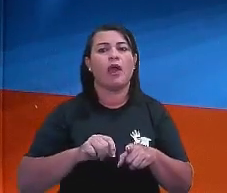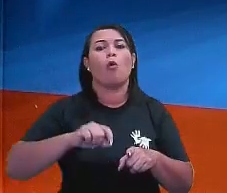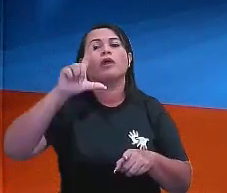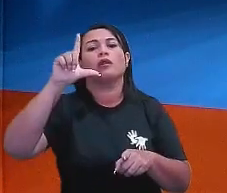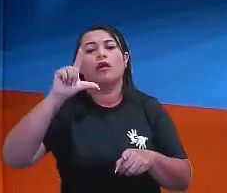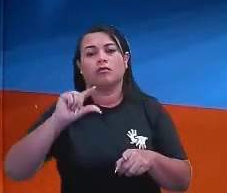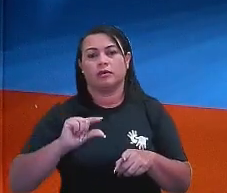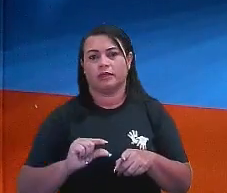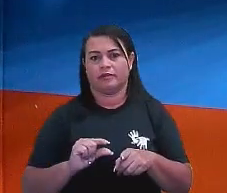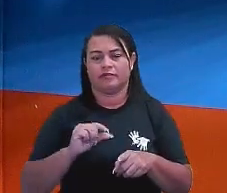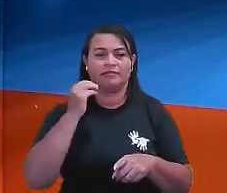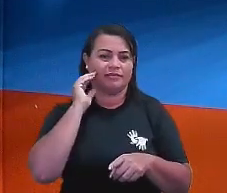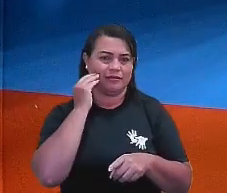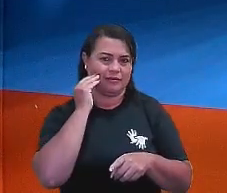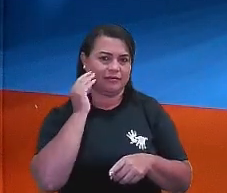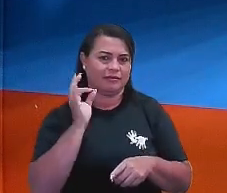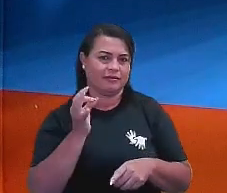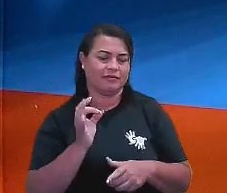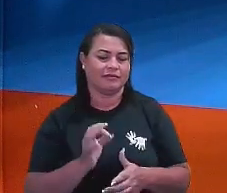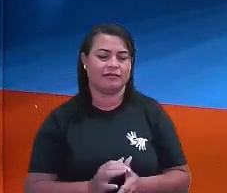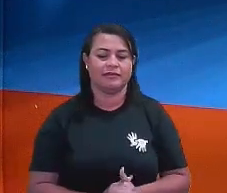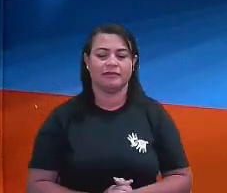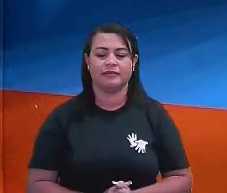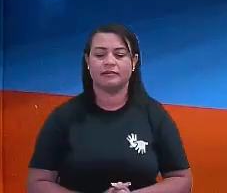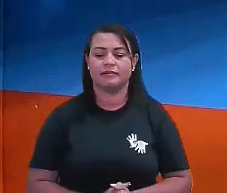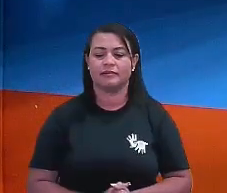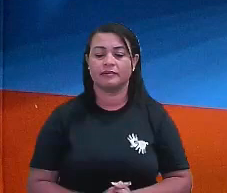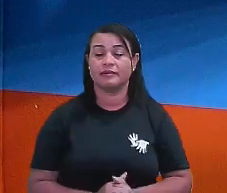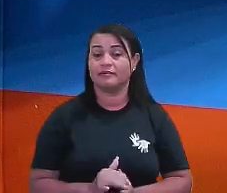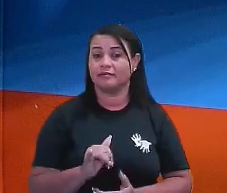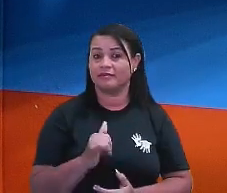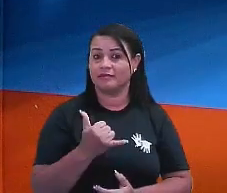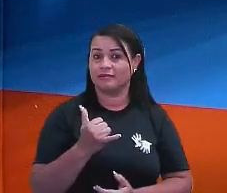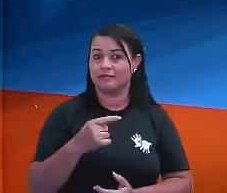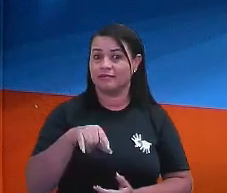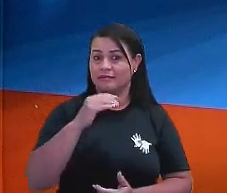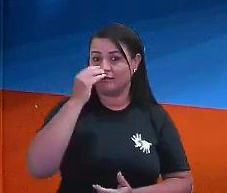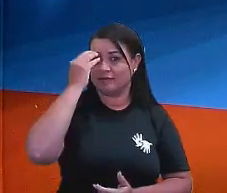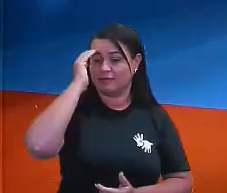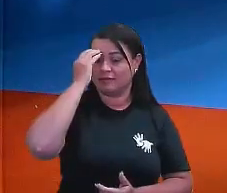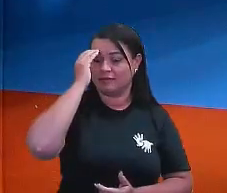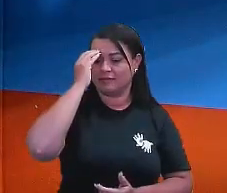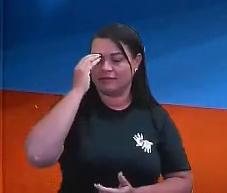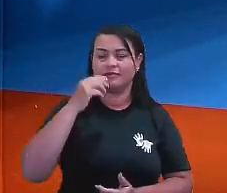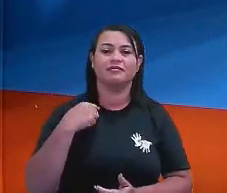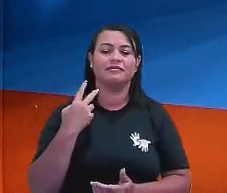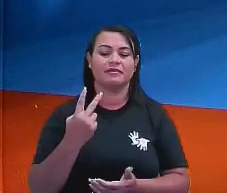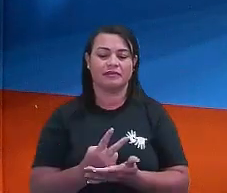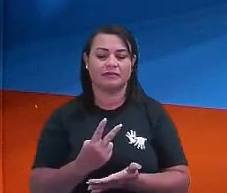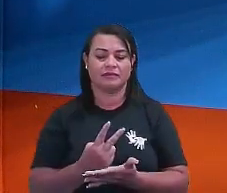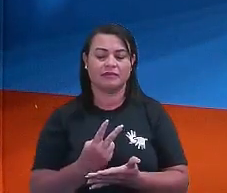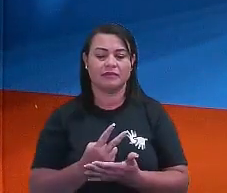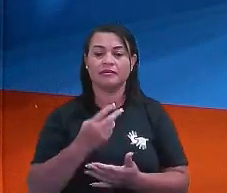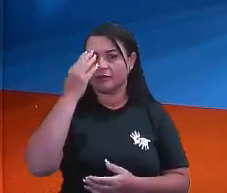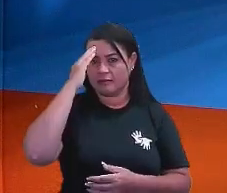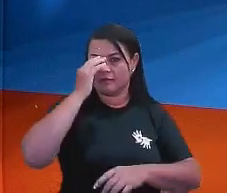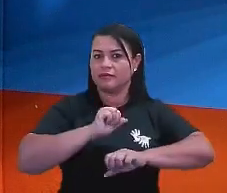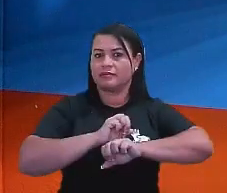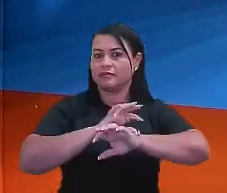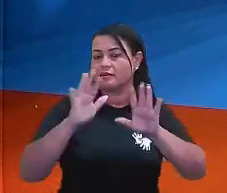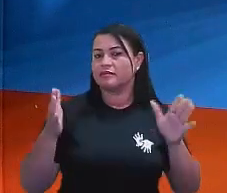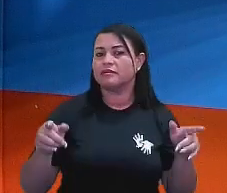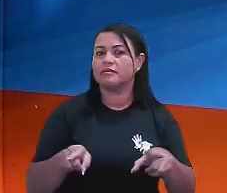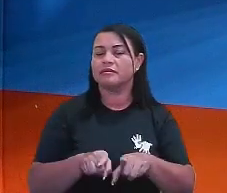diretamente proporcionais. Beleza? Deu para entender? Vamos seguir para a gente entender agora as